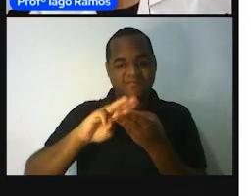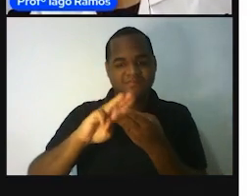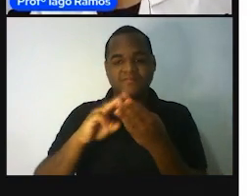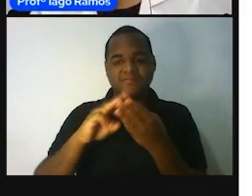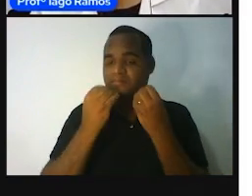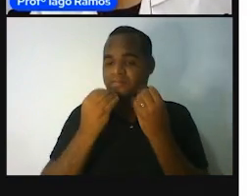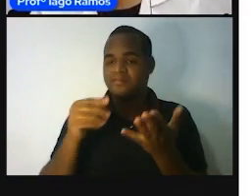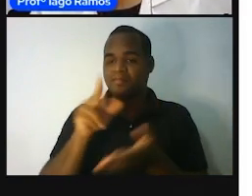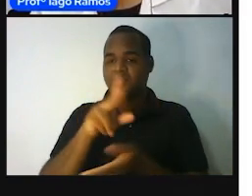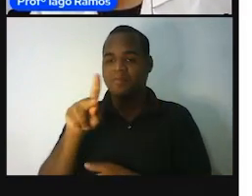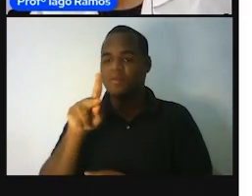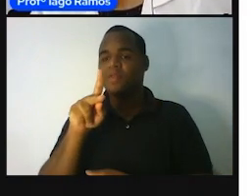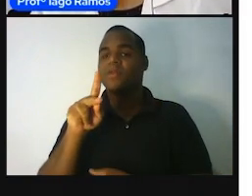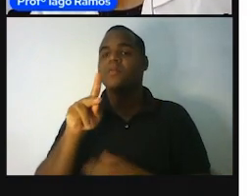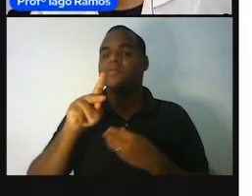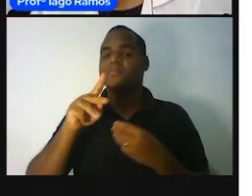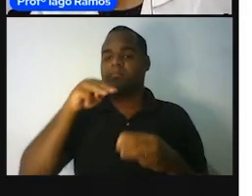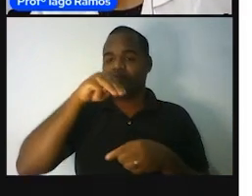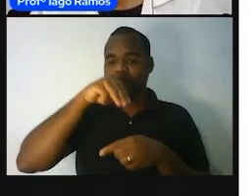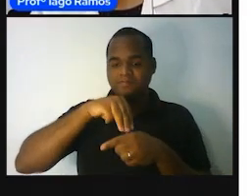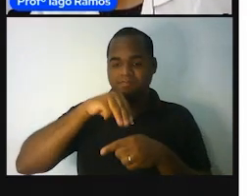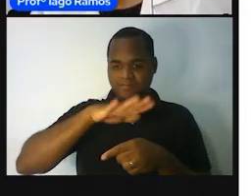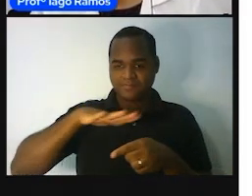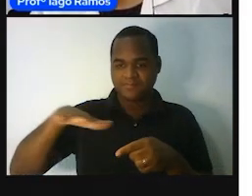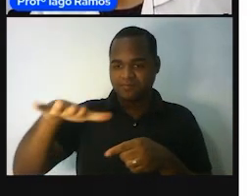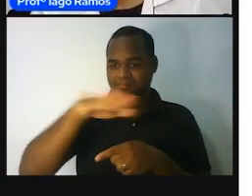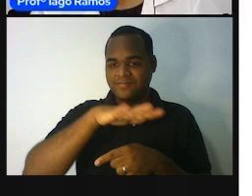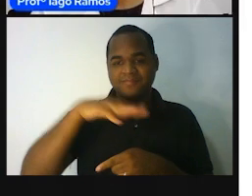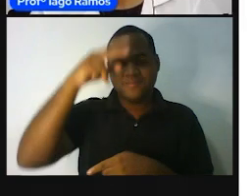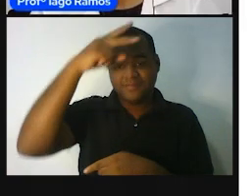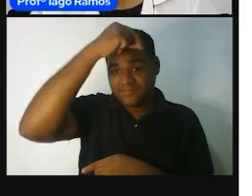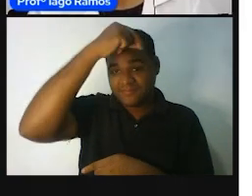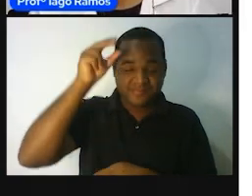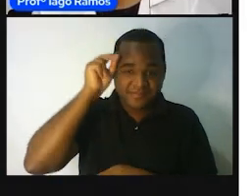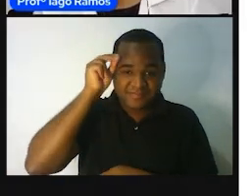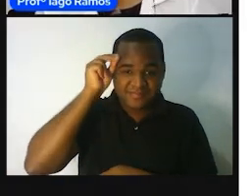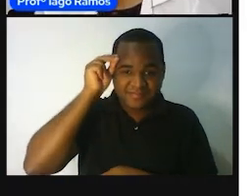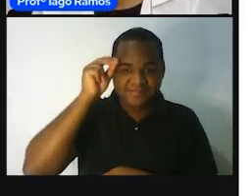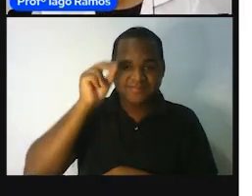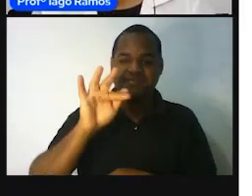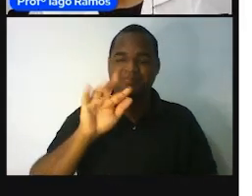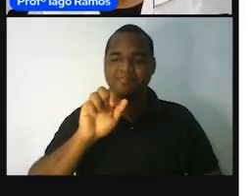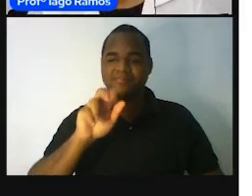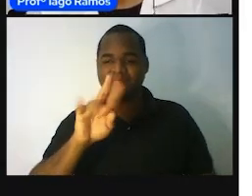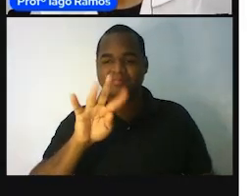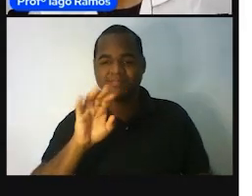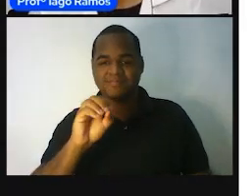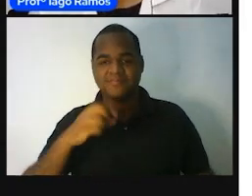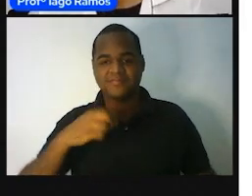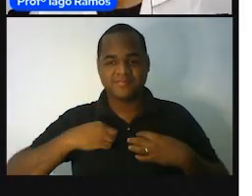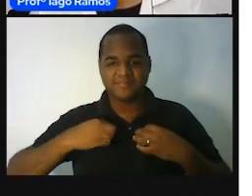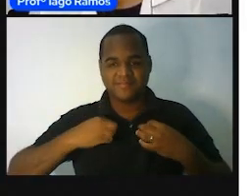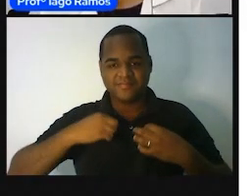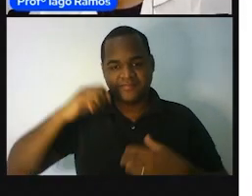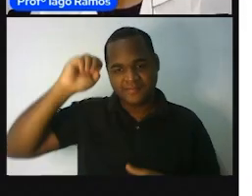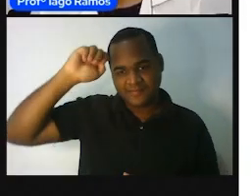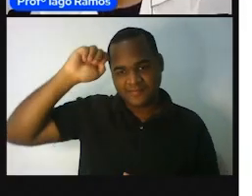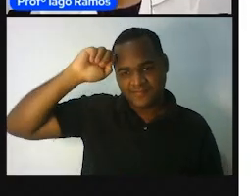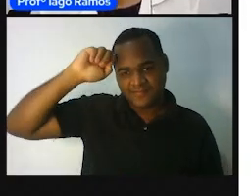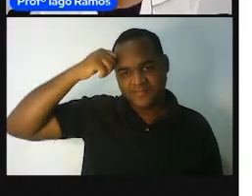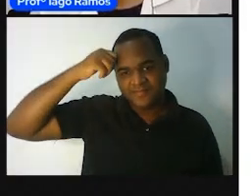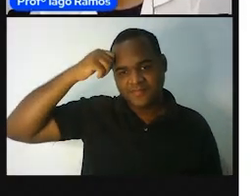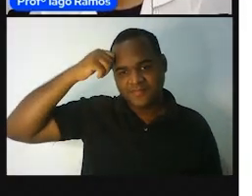sou professor do Cetetólogo Municipal do Palocinho, dia 1, onde estou com uma manicalizadora preta, dialéu